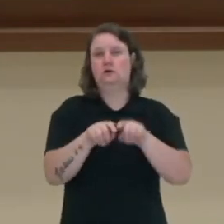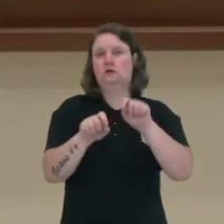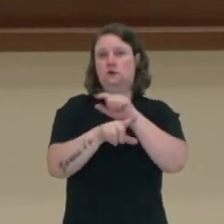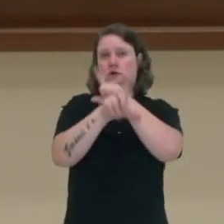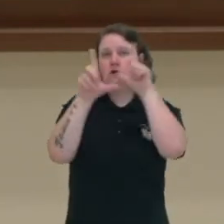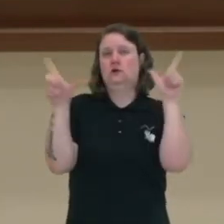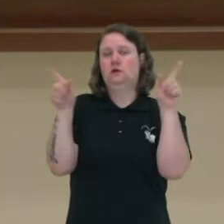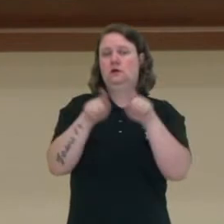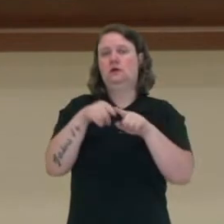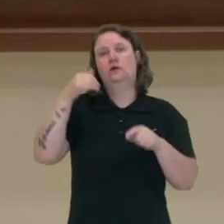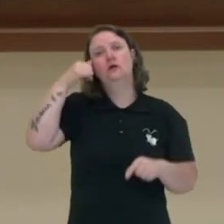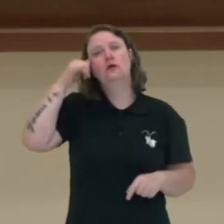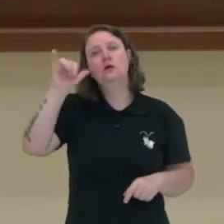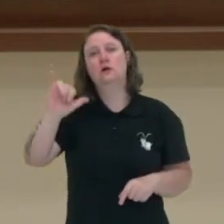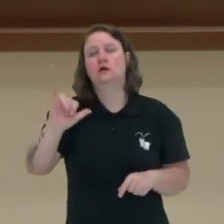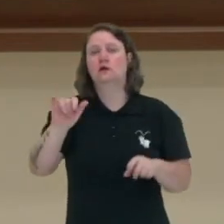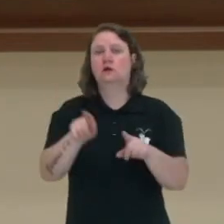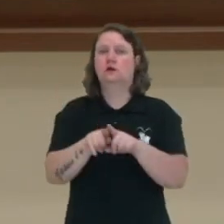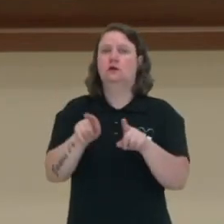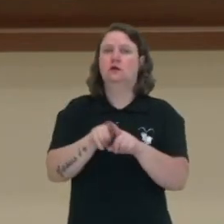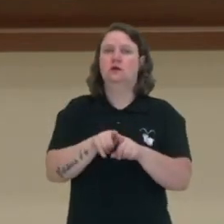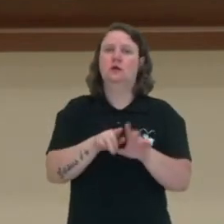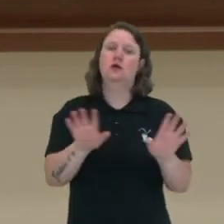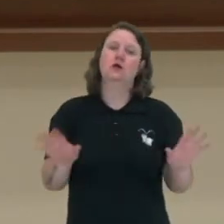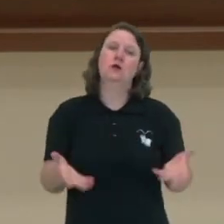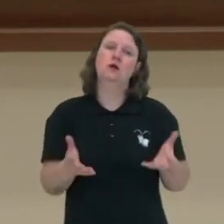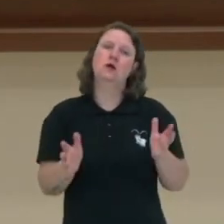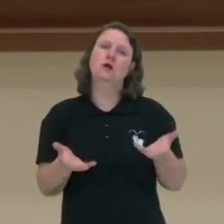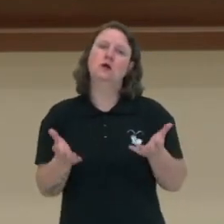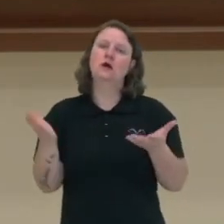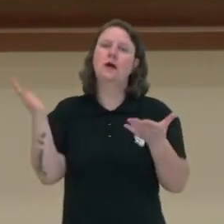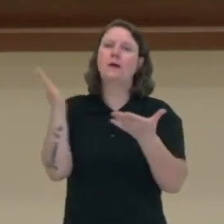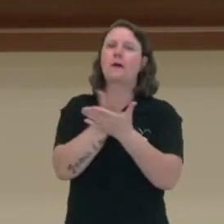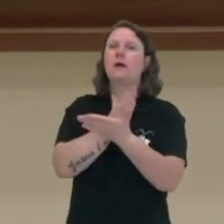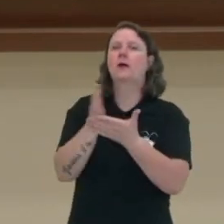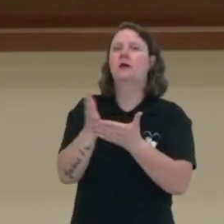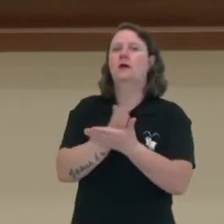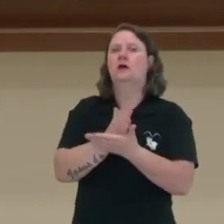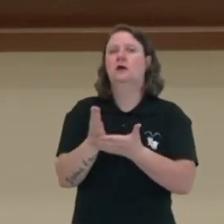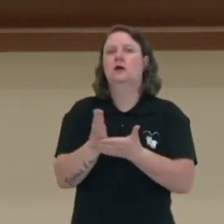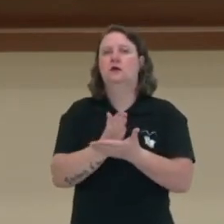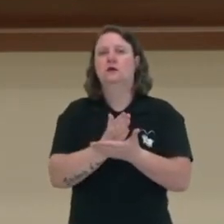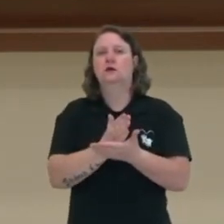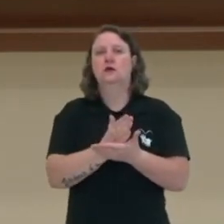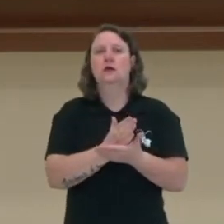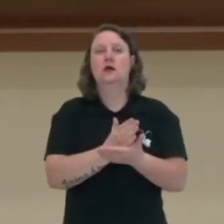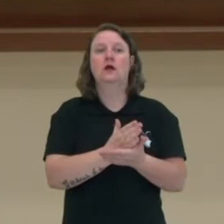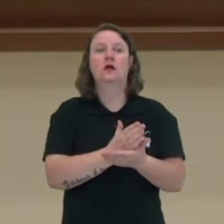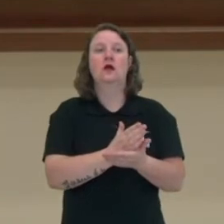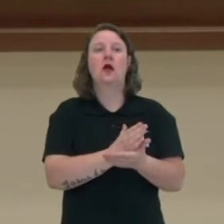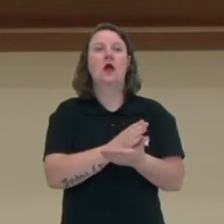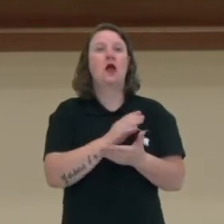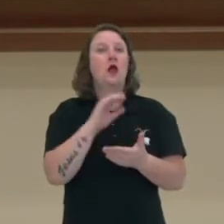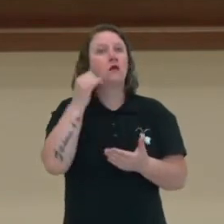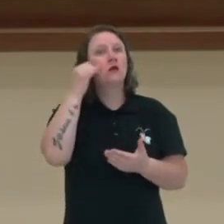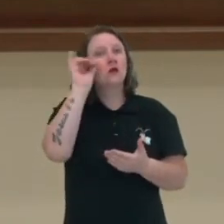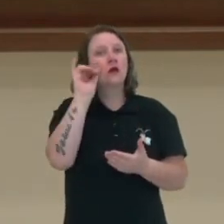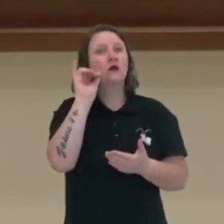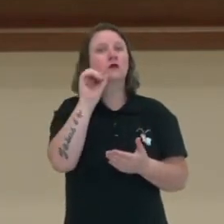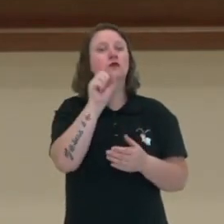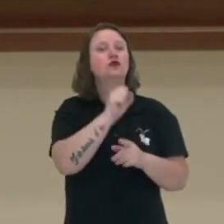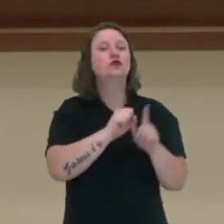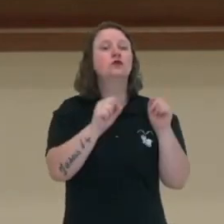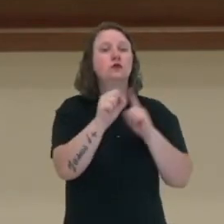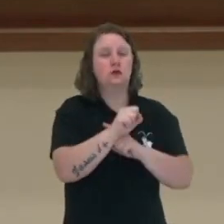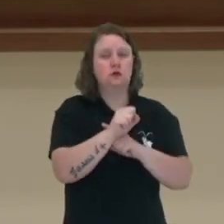prevenindo ou até estimulando a separação e a retirada da influência socialista em muitas localidades.